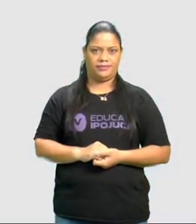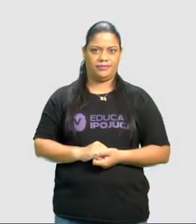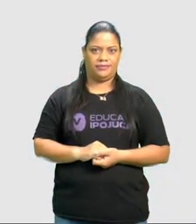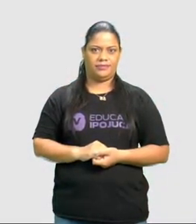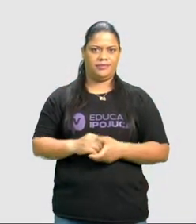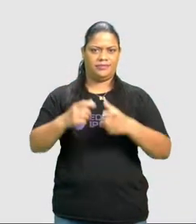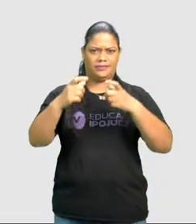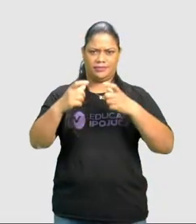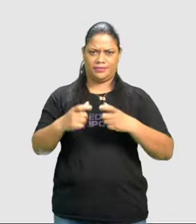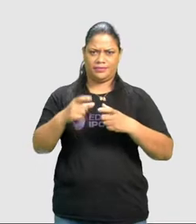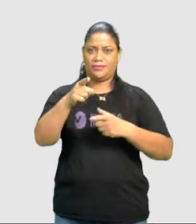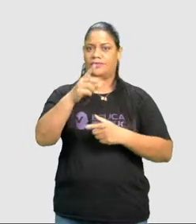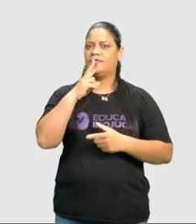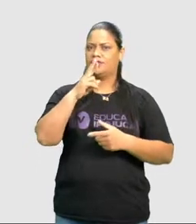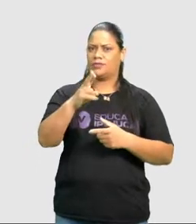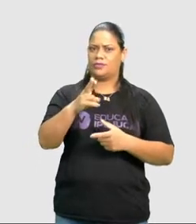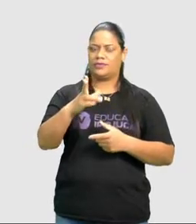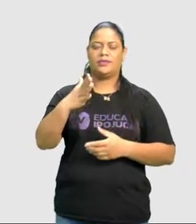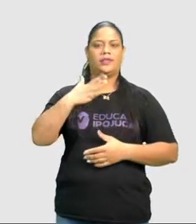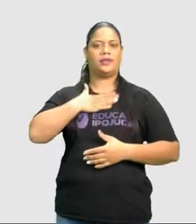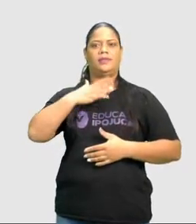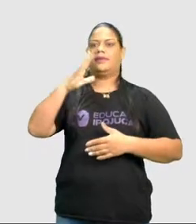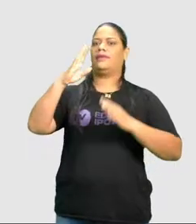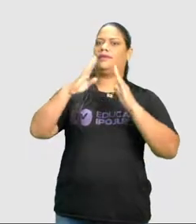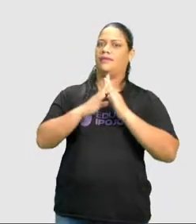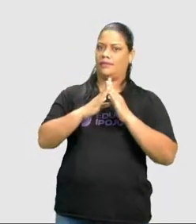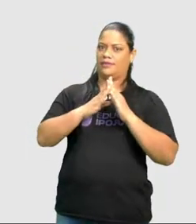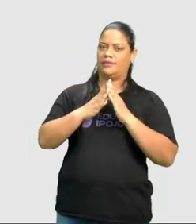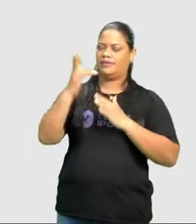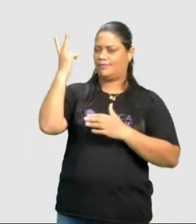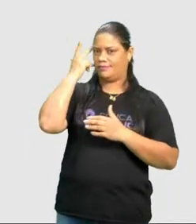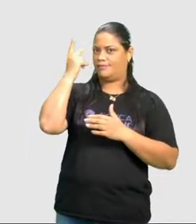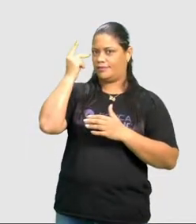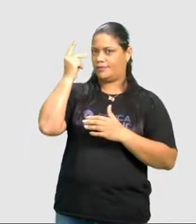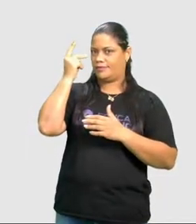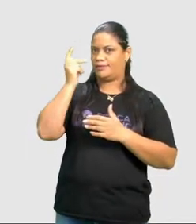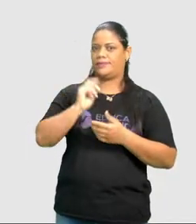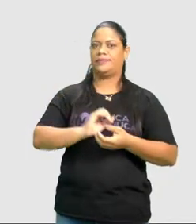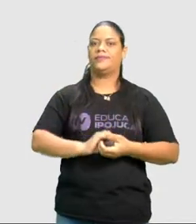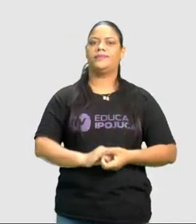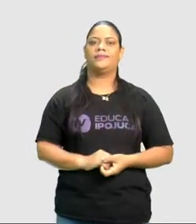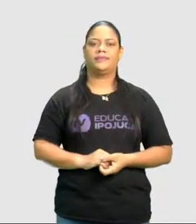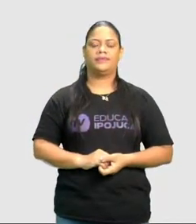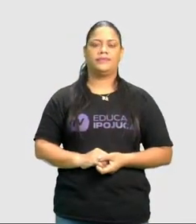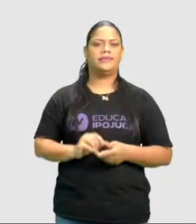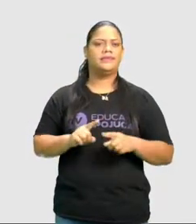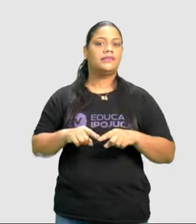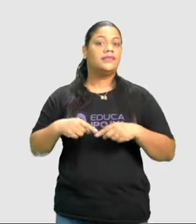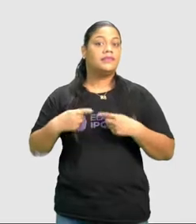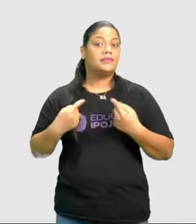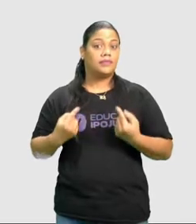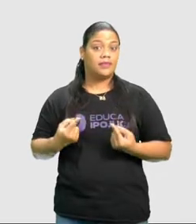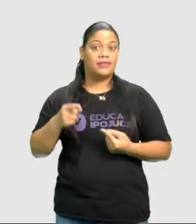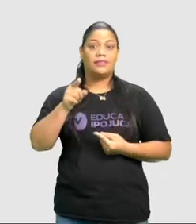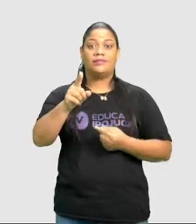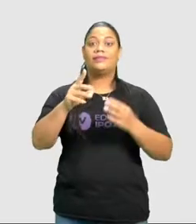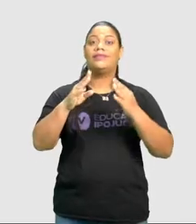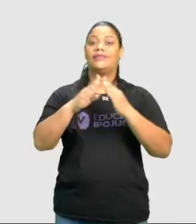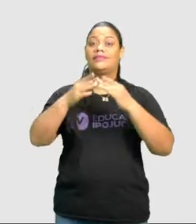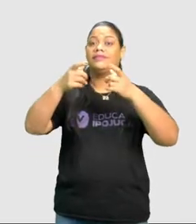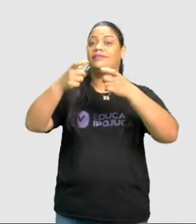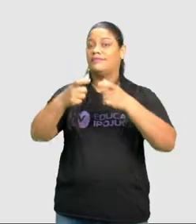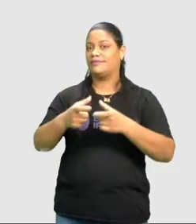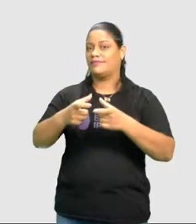Você responde, na minha casa. Seria o mais comum, não é isso? Mas, onde fica a sua